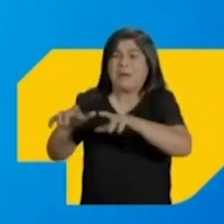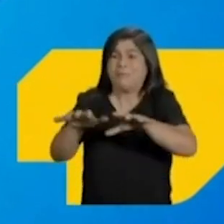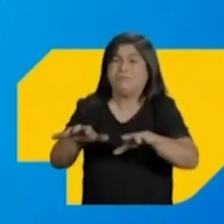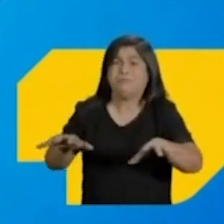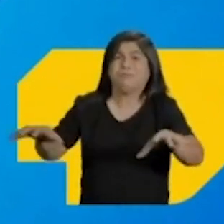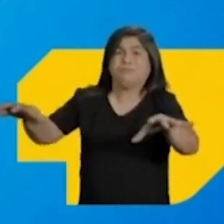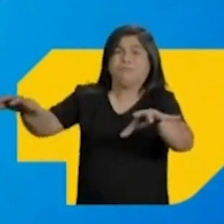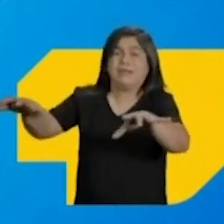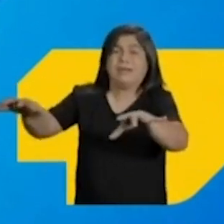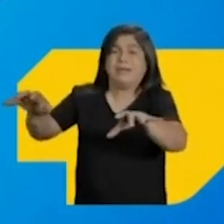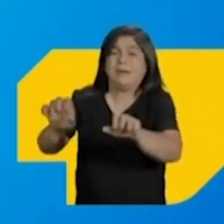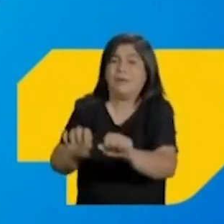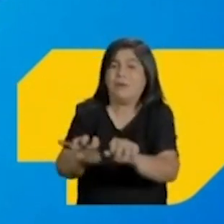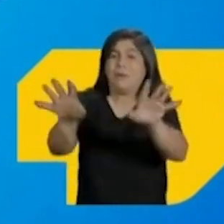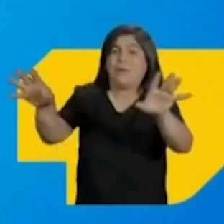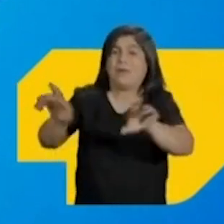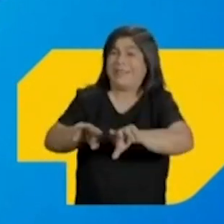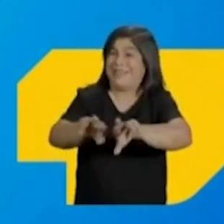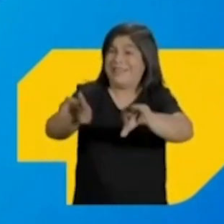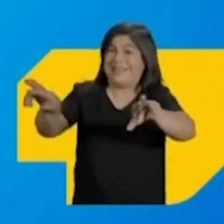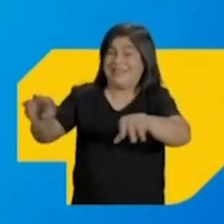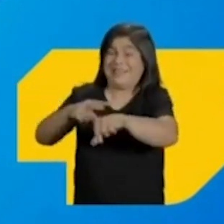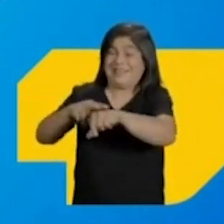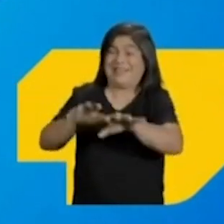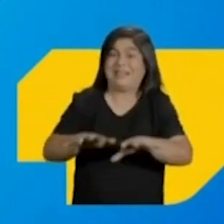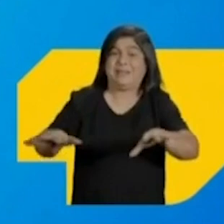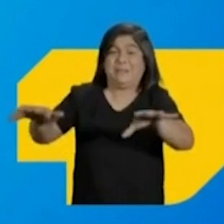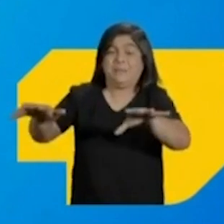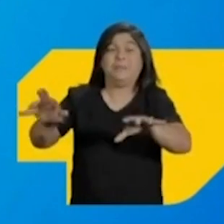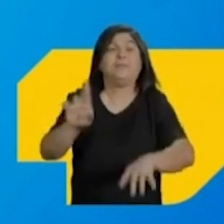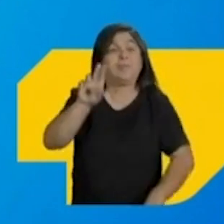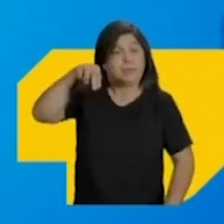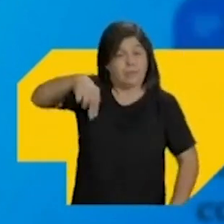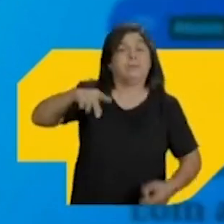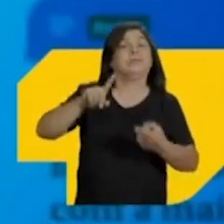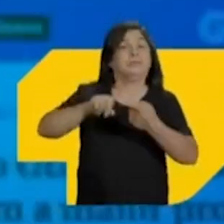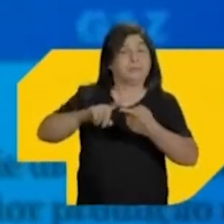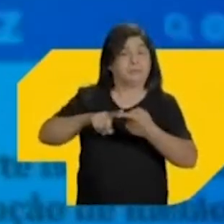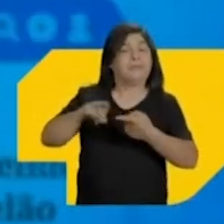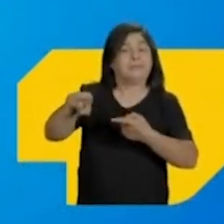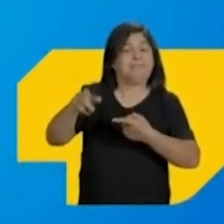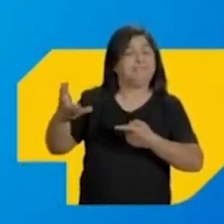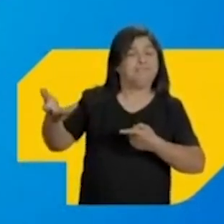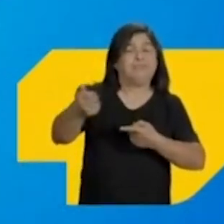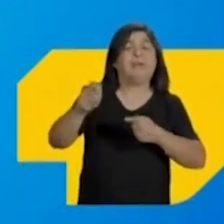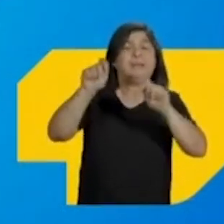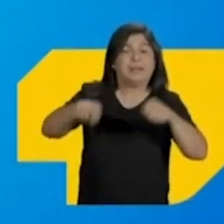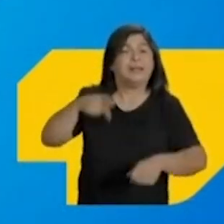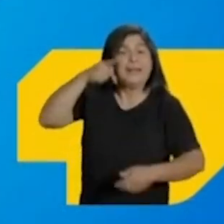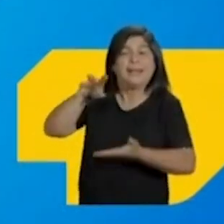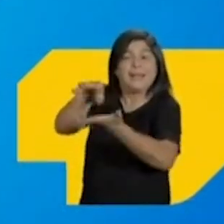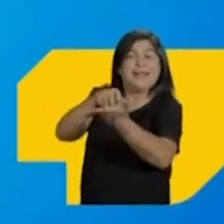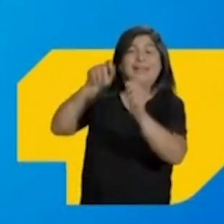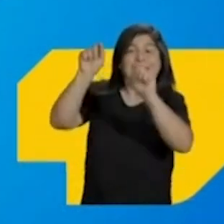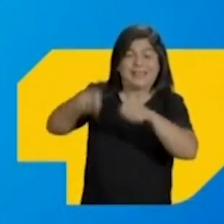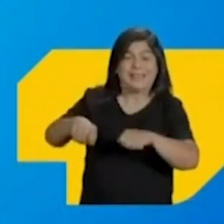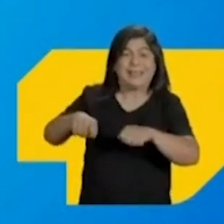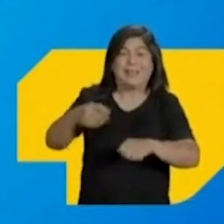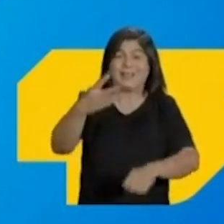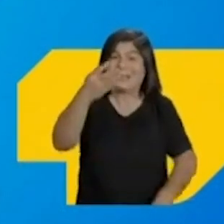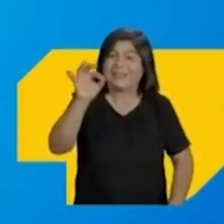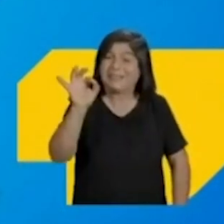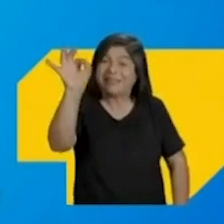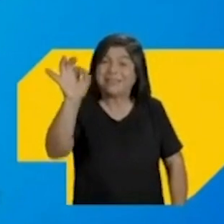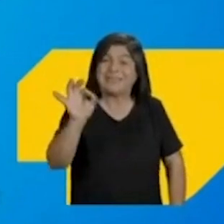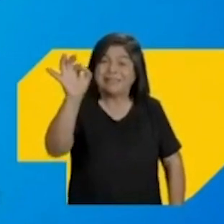de polos de agricultura familiar e também de agricultura irrigada. O Rio Grande do Norte também traz um ótimo exemplo que a Paraíba pode seguir.